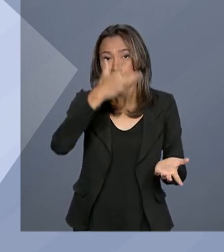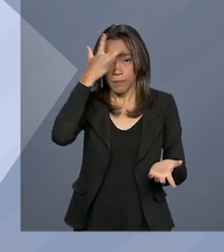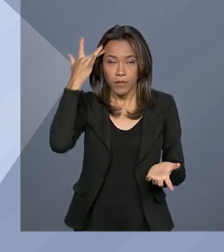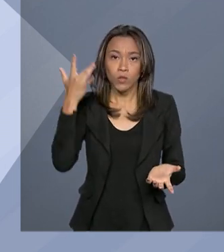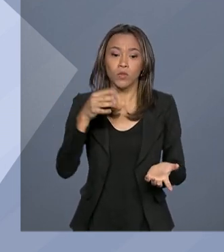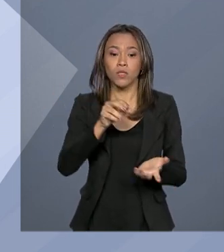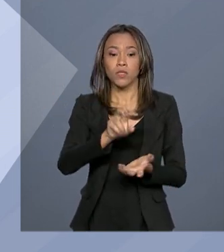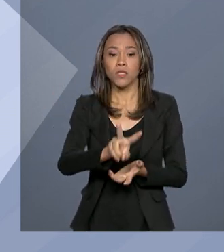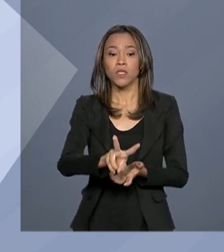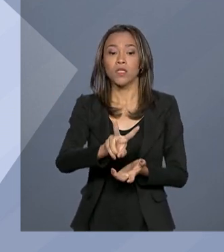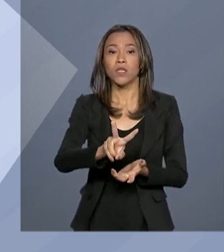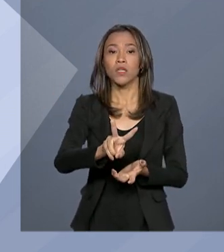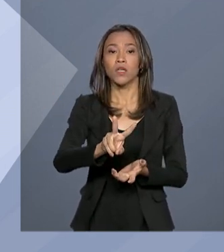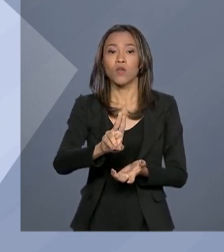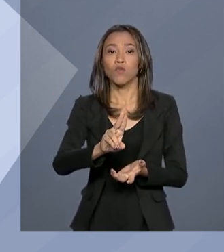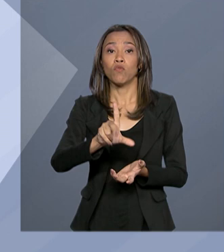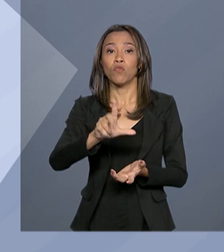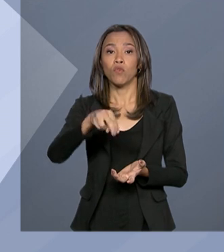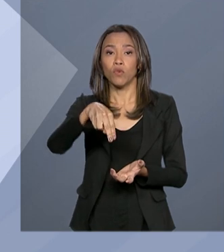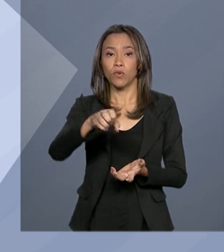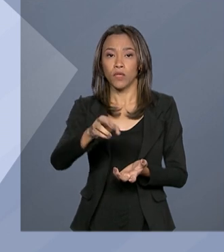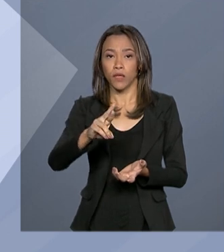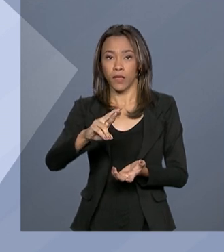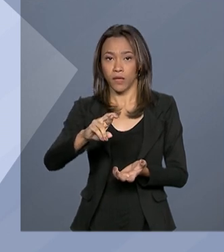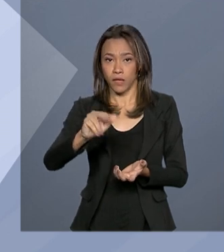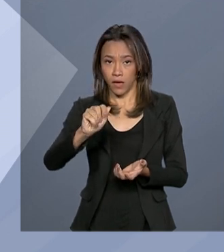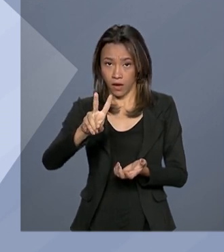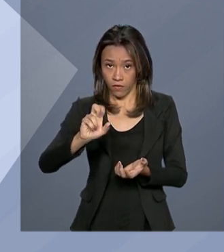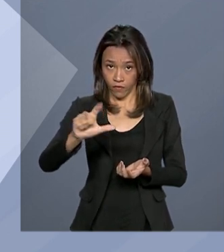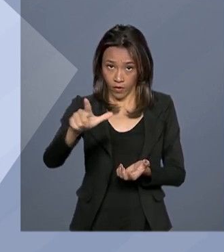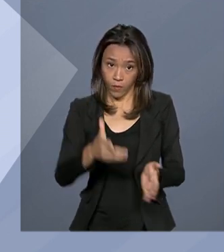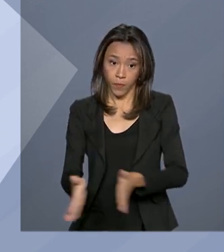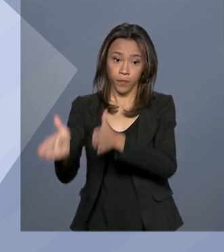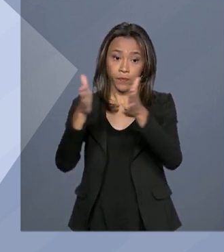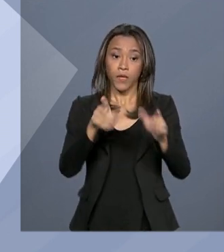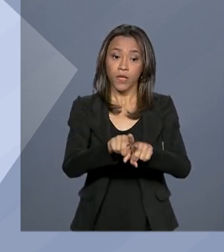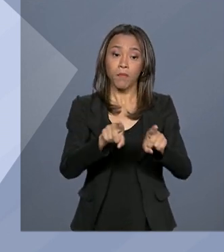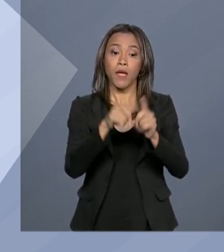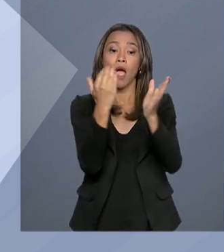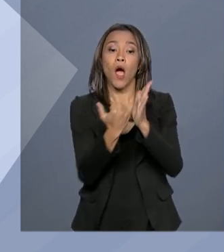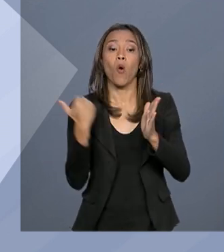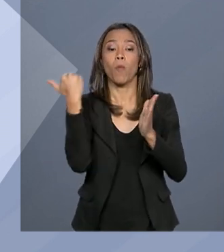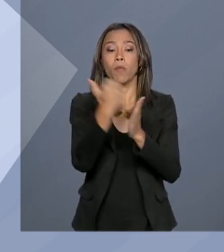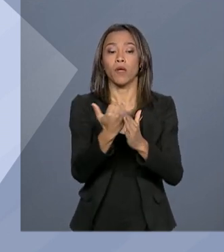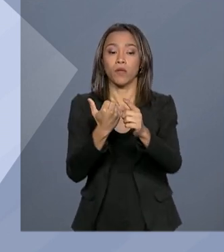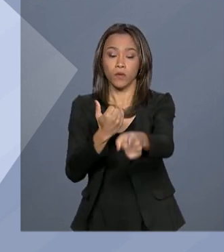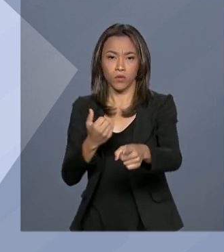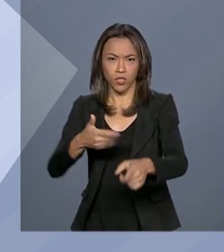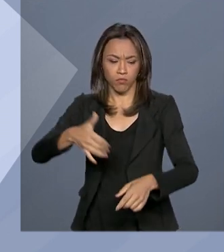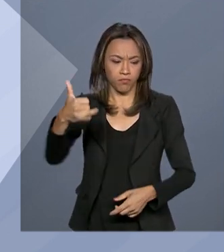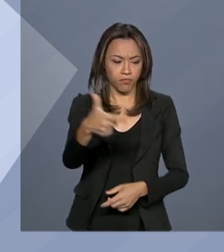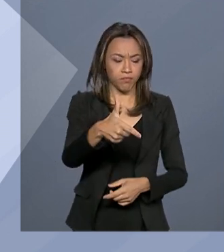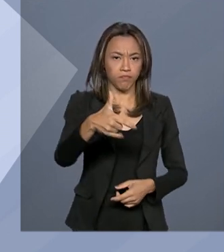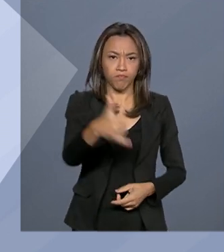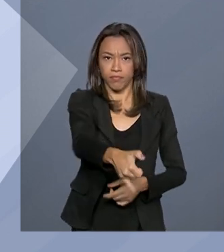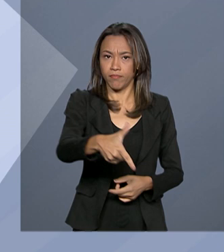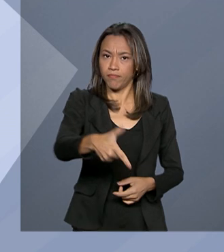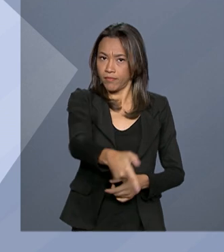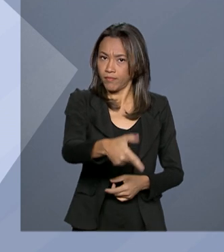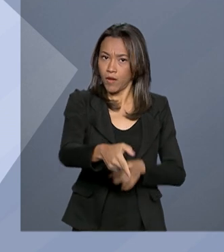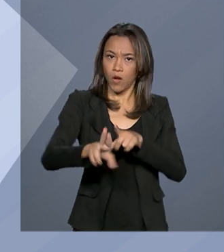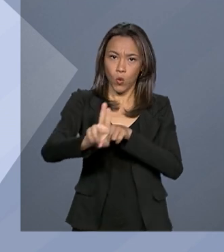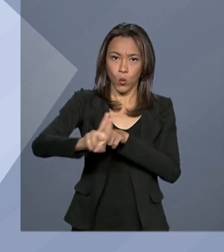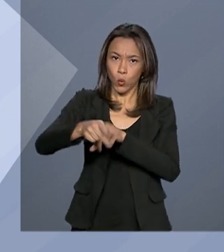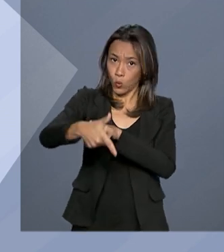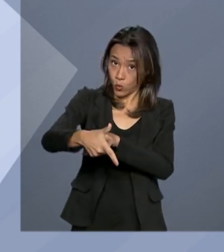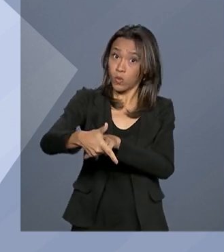proposta para todos os crimes hediondos. Foi vetado também o aumento da pena em crimes de homicídio, quando o criminoso usa arma